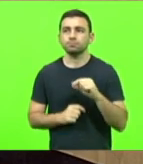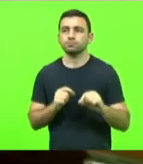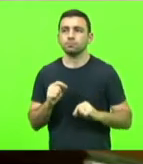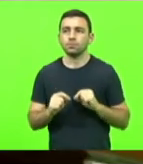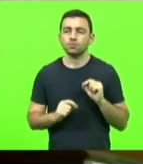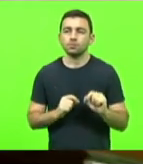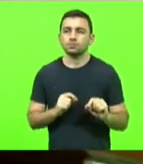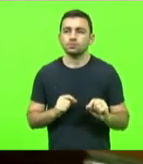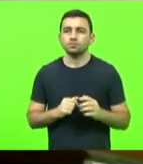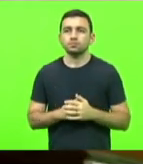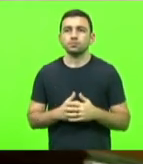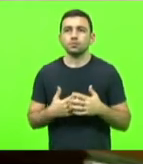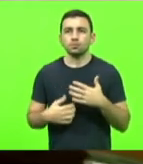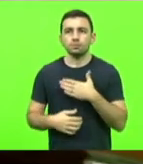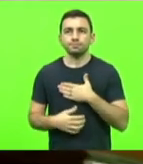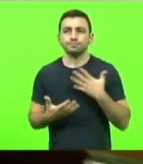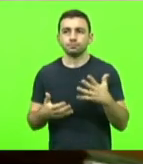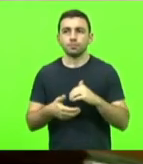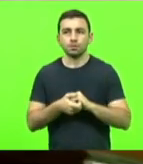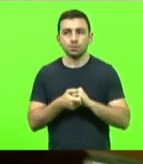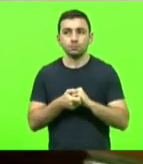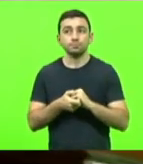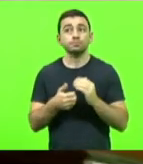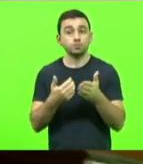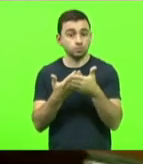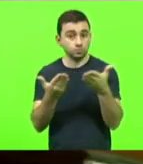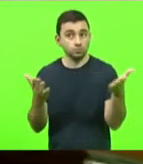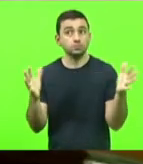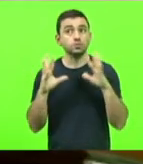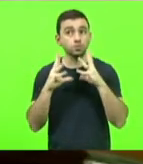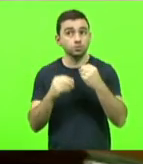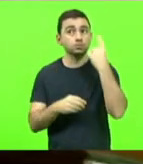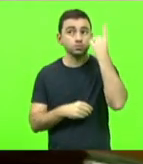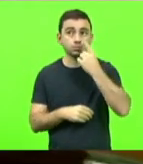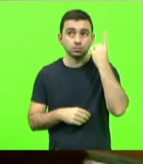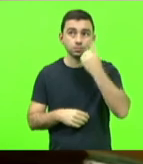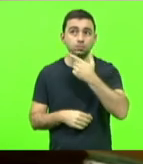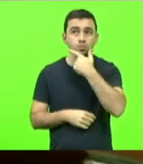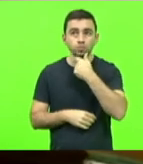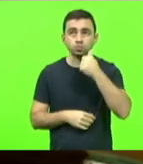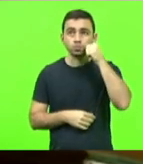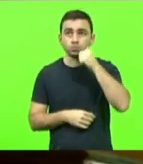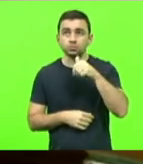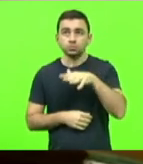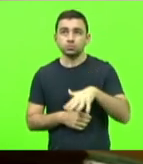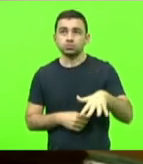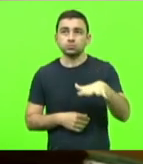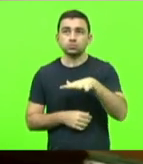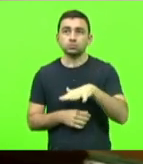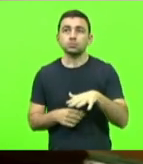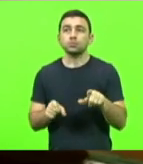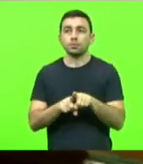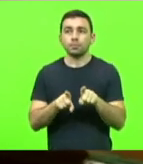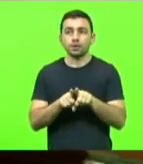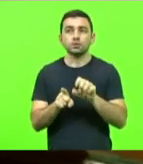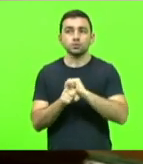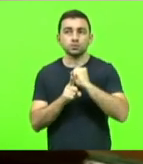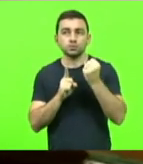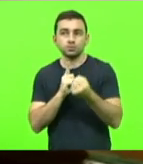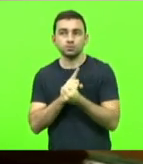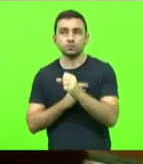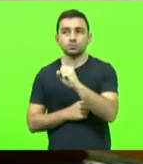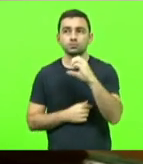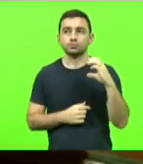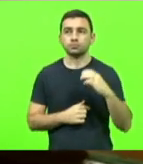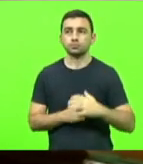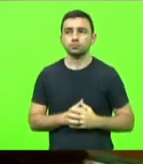gostaria de cumprimentá-lo e cumprimentar a todos os deputados, deputadas e a nossa sociedade catarinense.